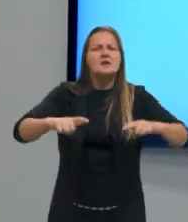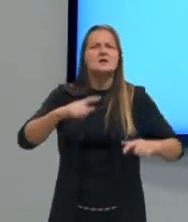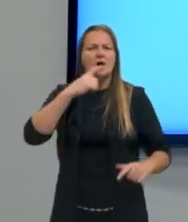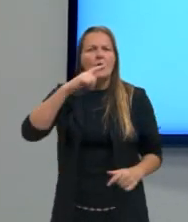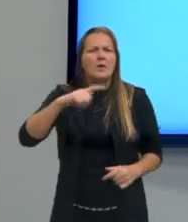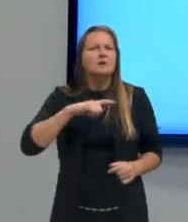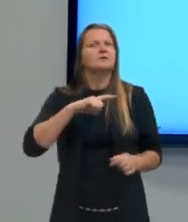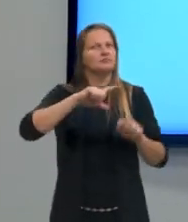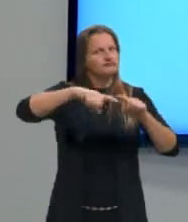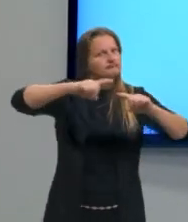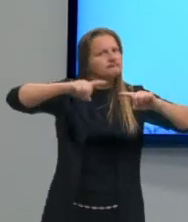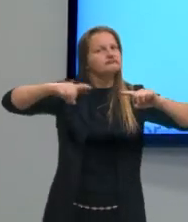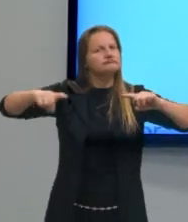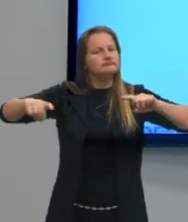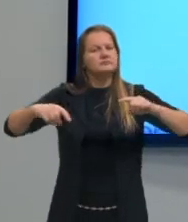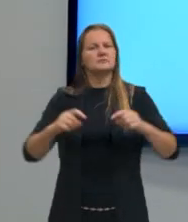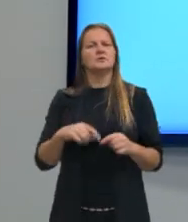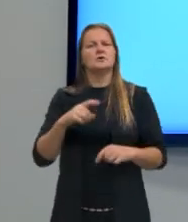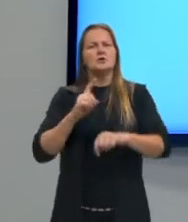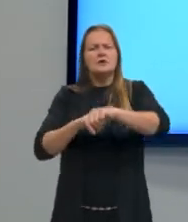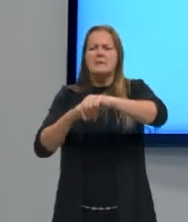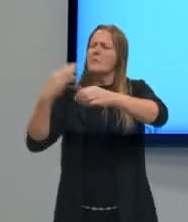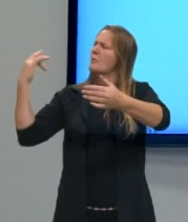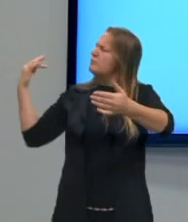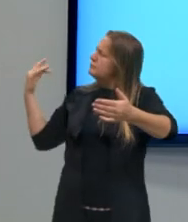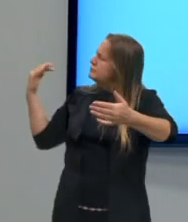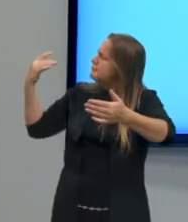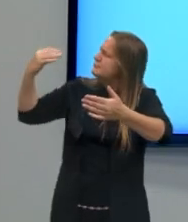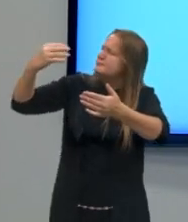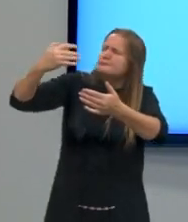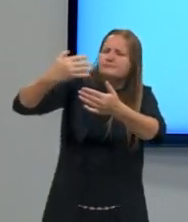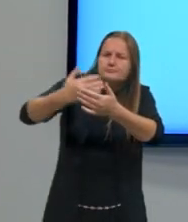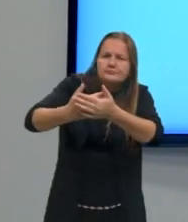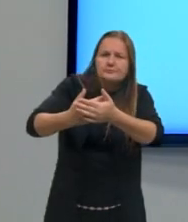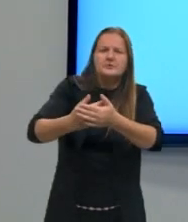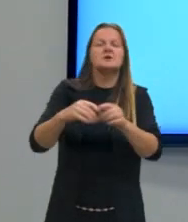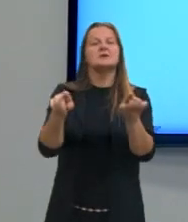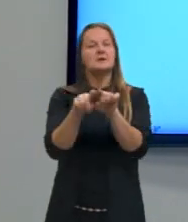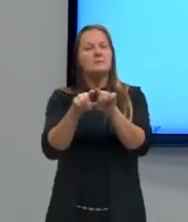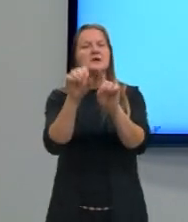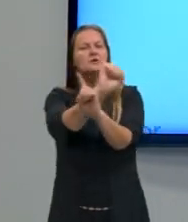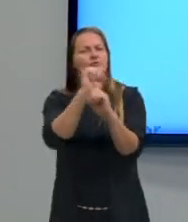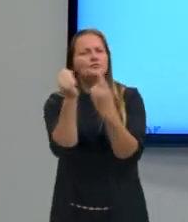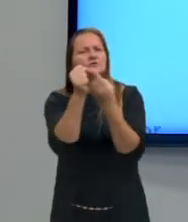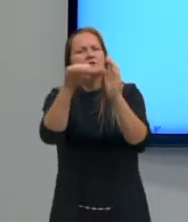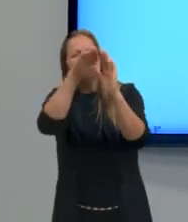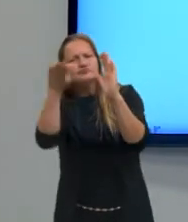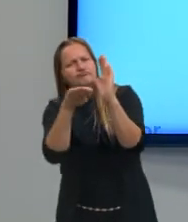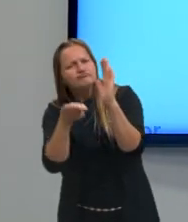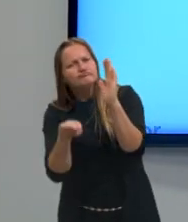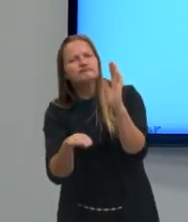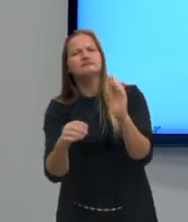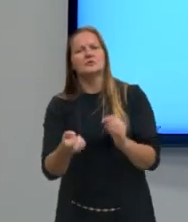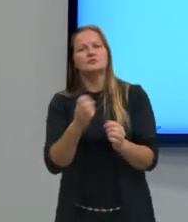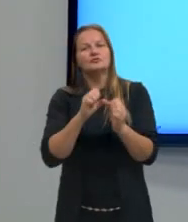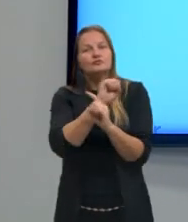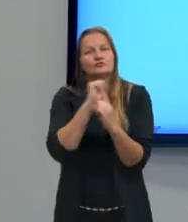no tempo, no espaço e em classes socioculturais.